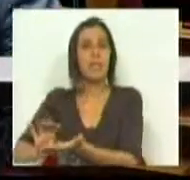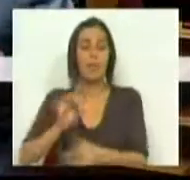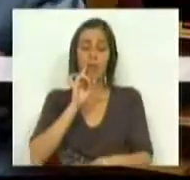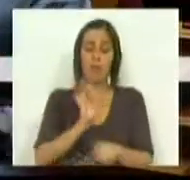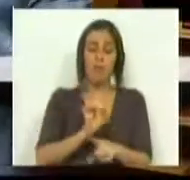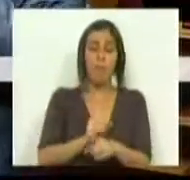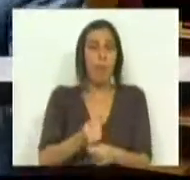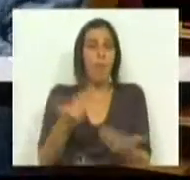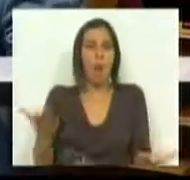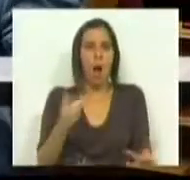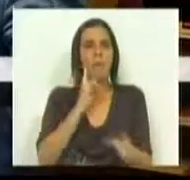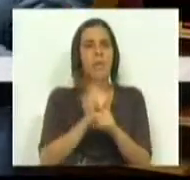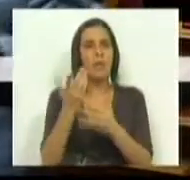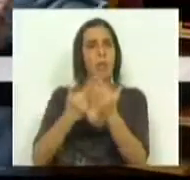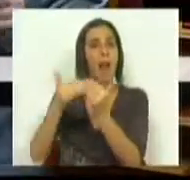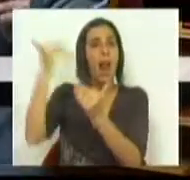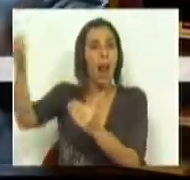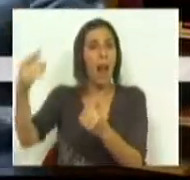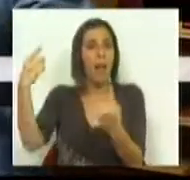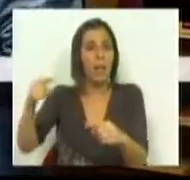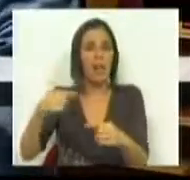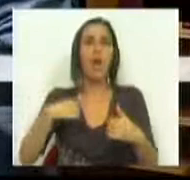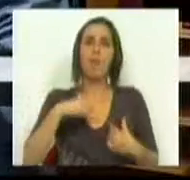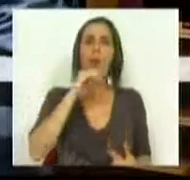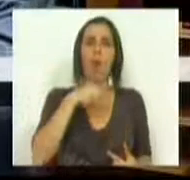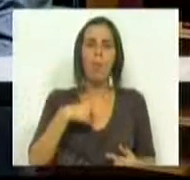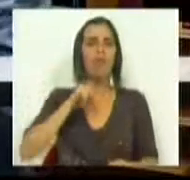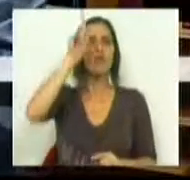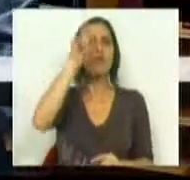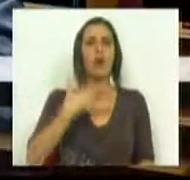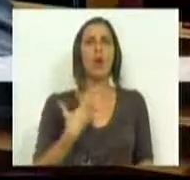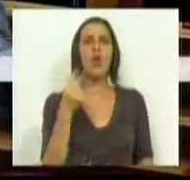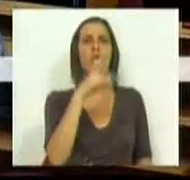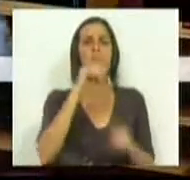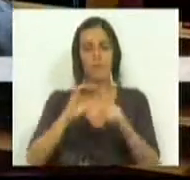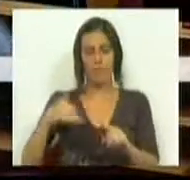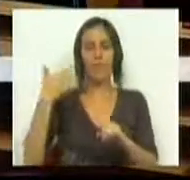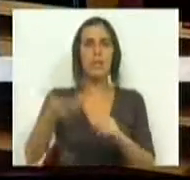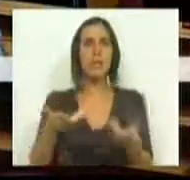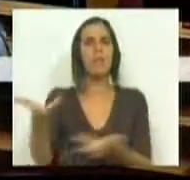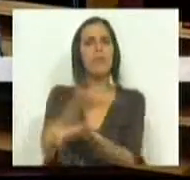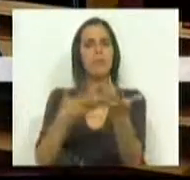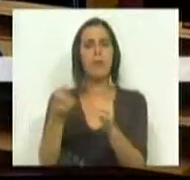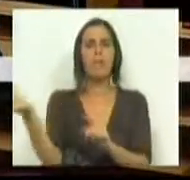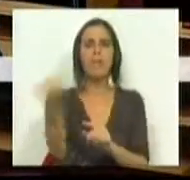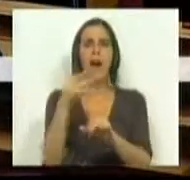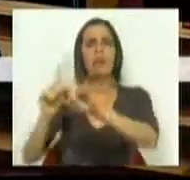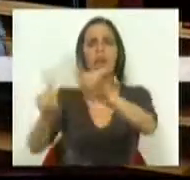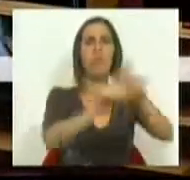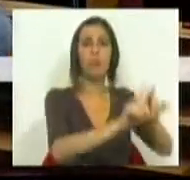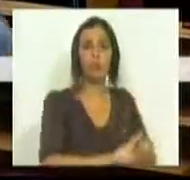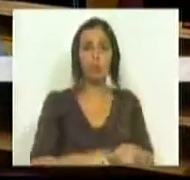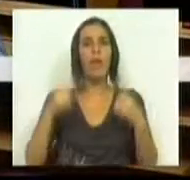mesmo quando têm mercados lá fora. Sr. Deputado, eu tive a oportunidade de ir ao Douro este fim de semana e contactar com vários operadores